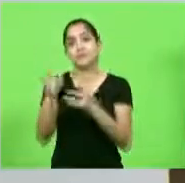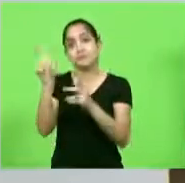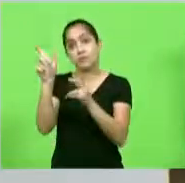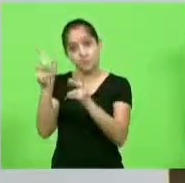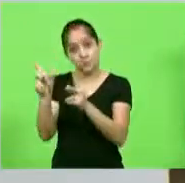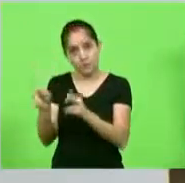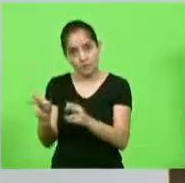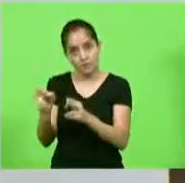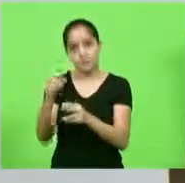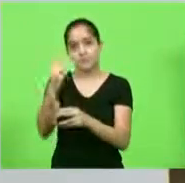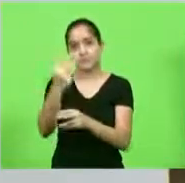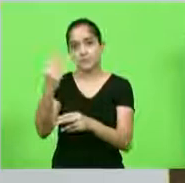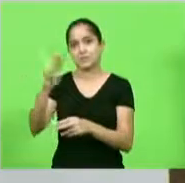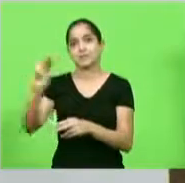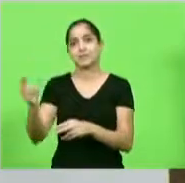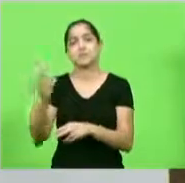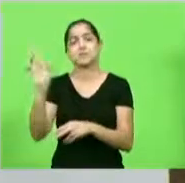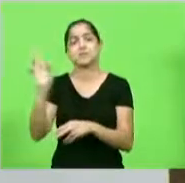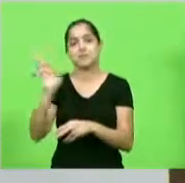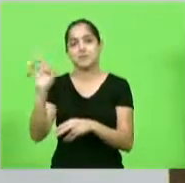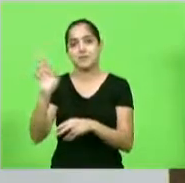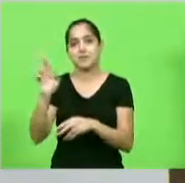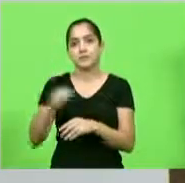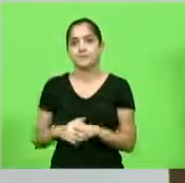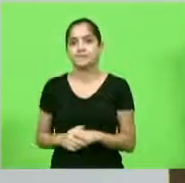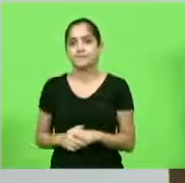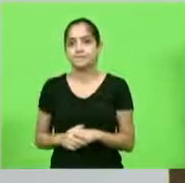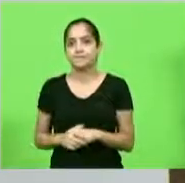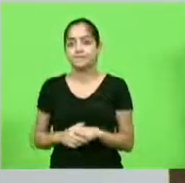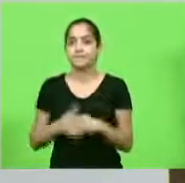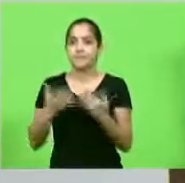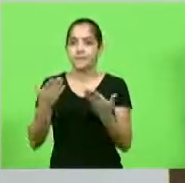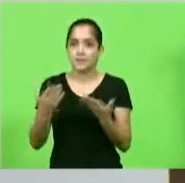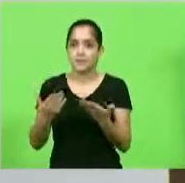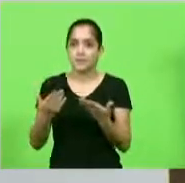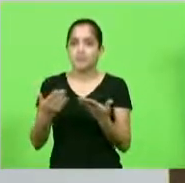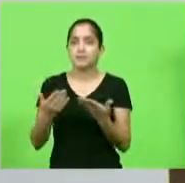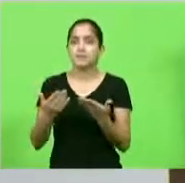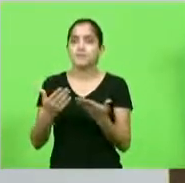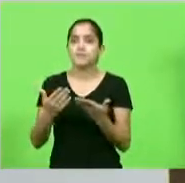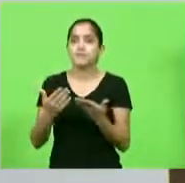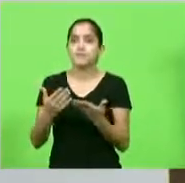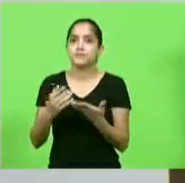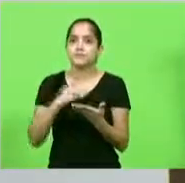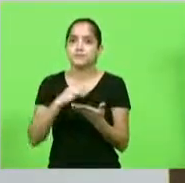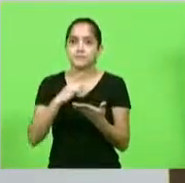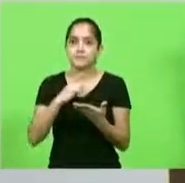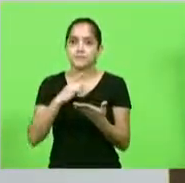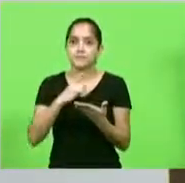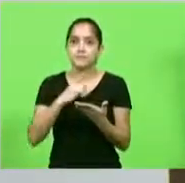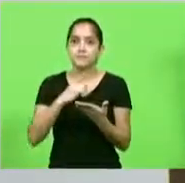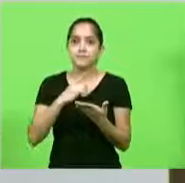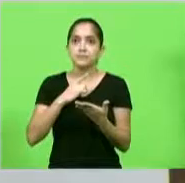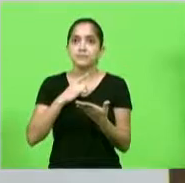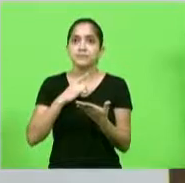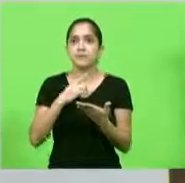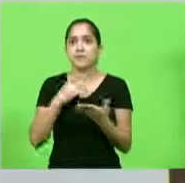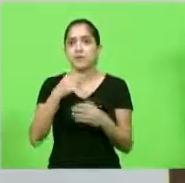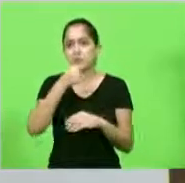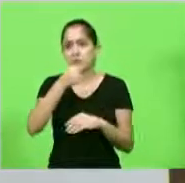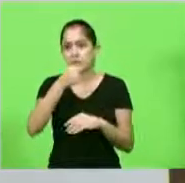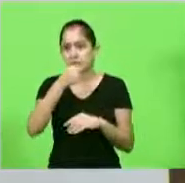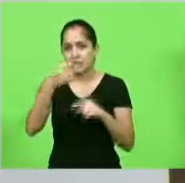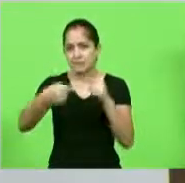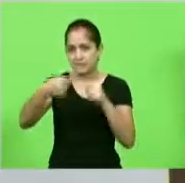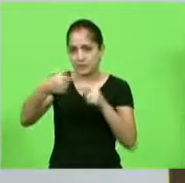dos 33 milhões de reais. Aí, tem lá uma dessas que se dizem comentaristas